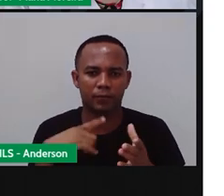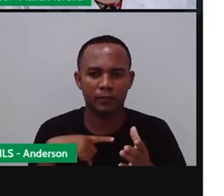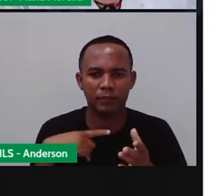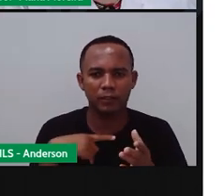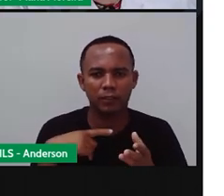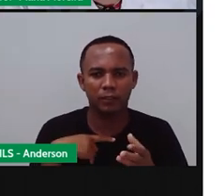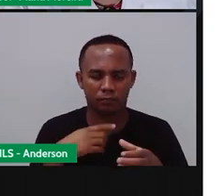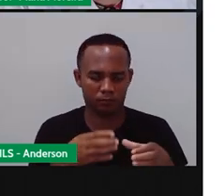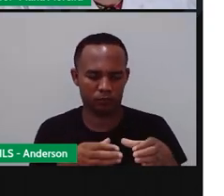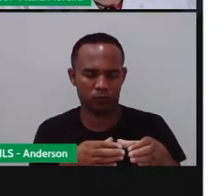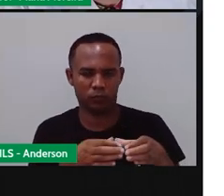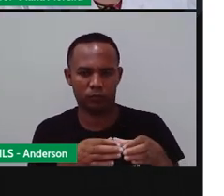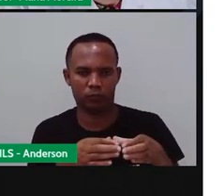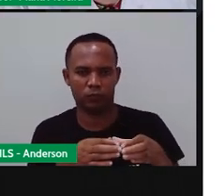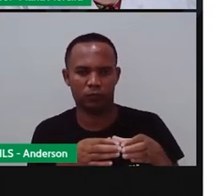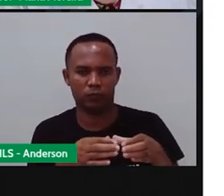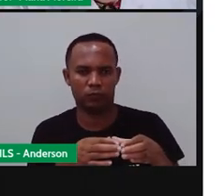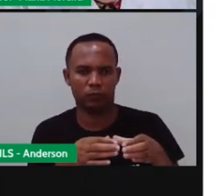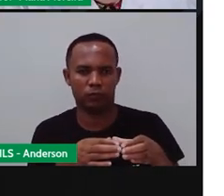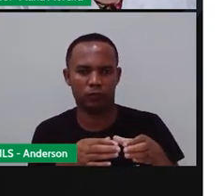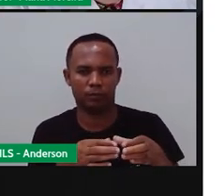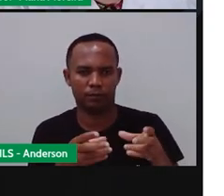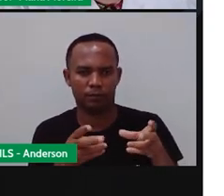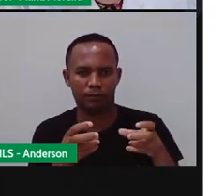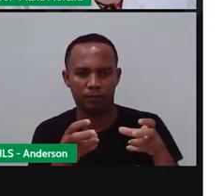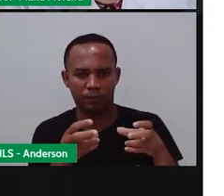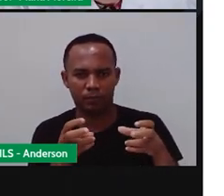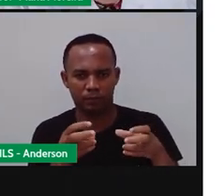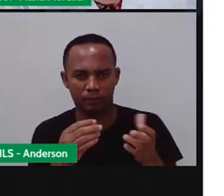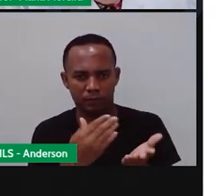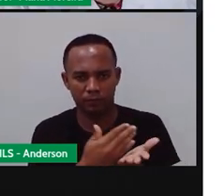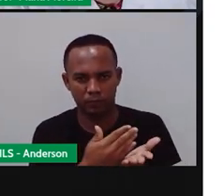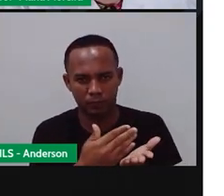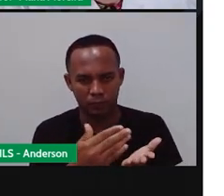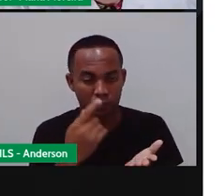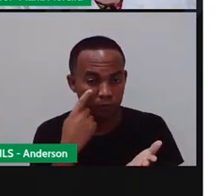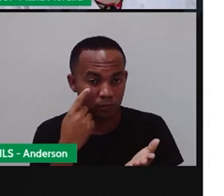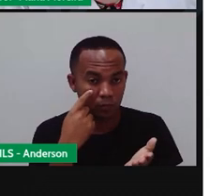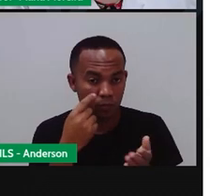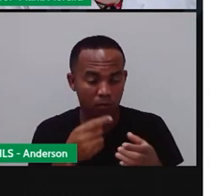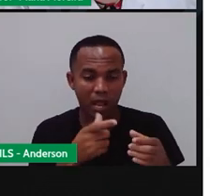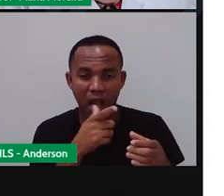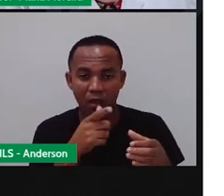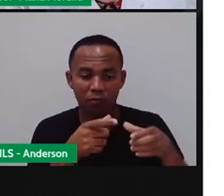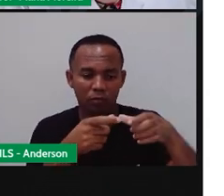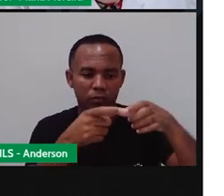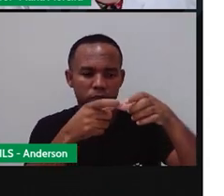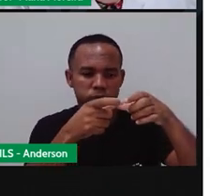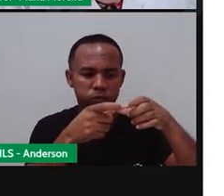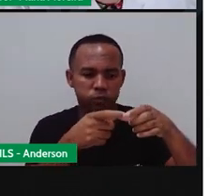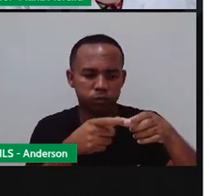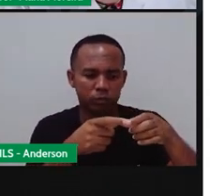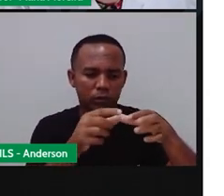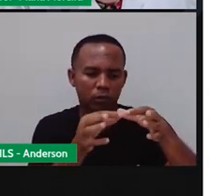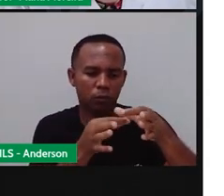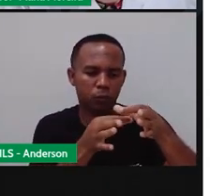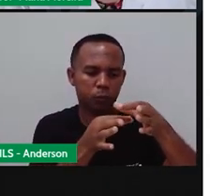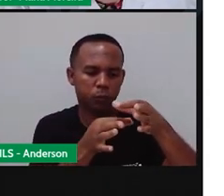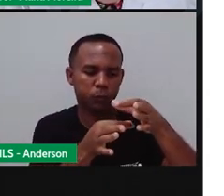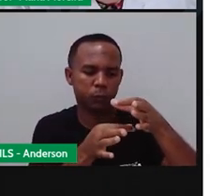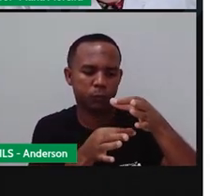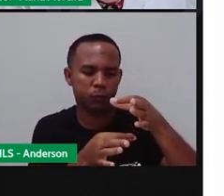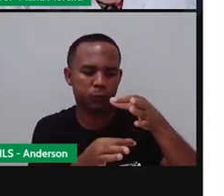um recipiente, se você perceber, ele começa largo e ele vai o quê? Afinando. O que